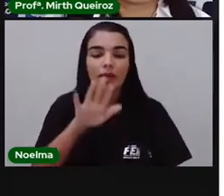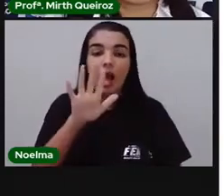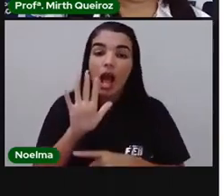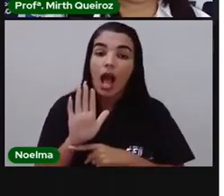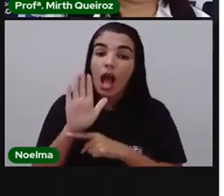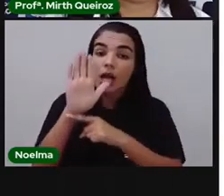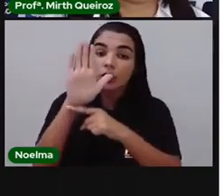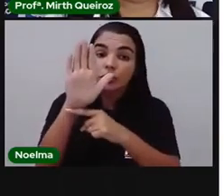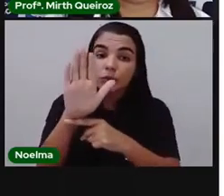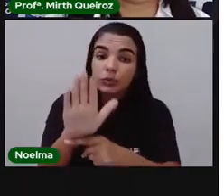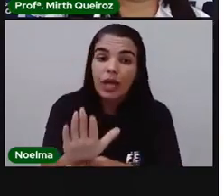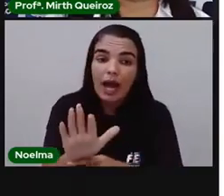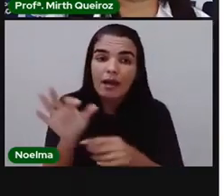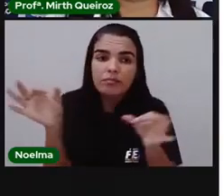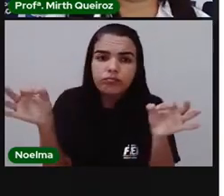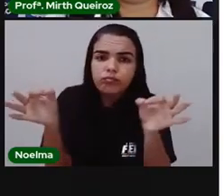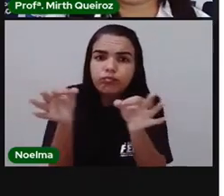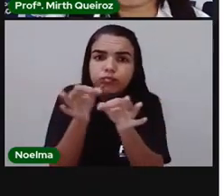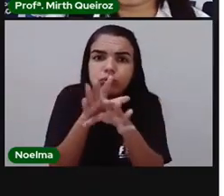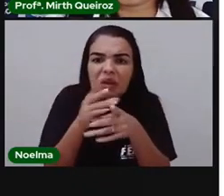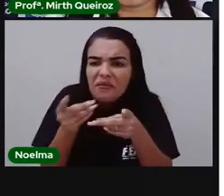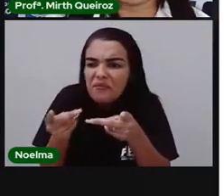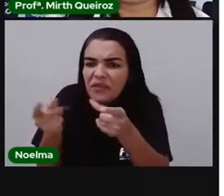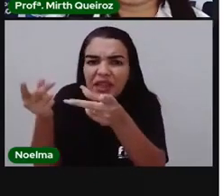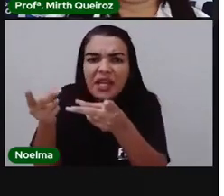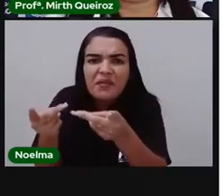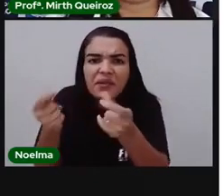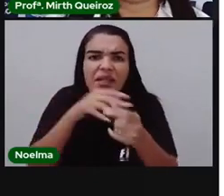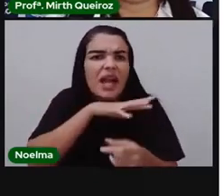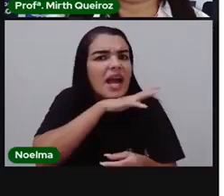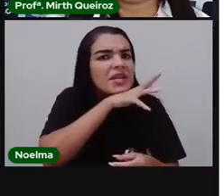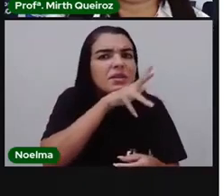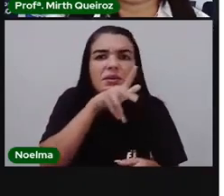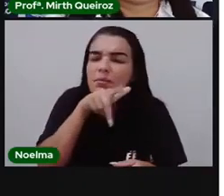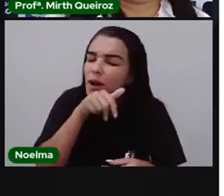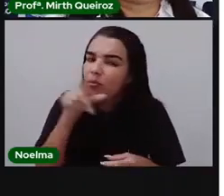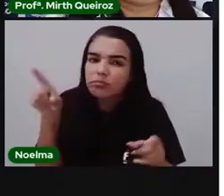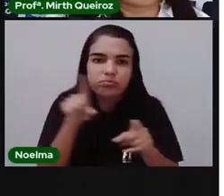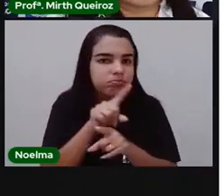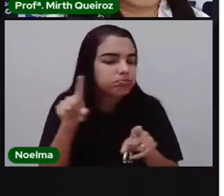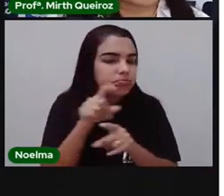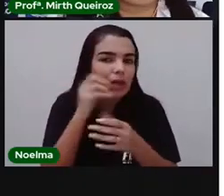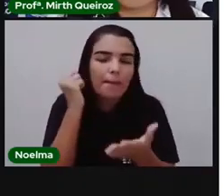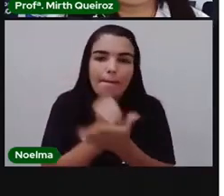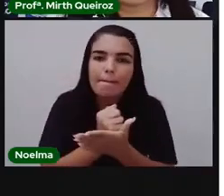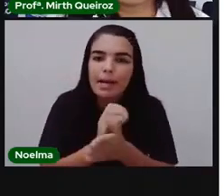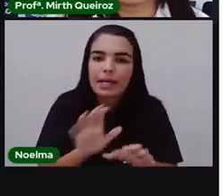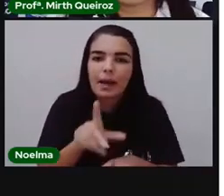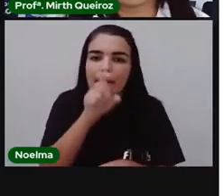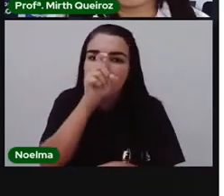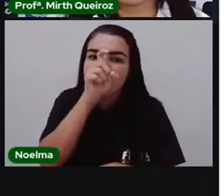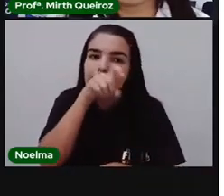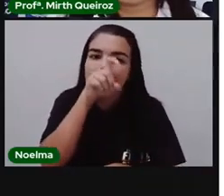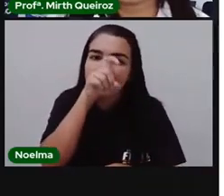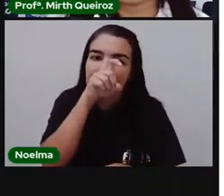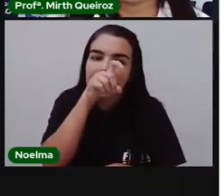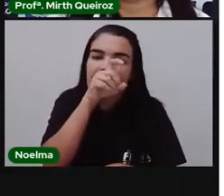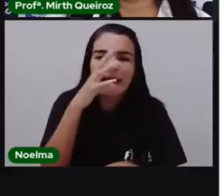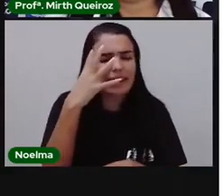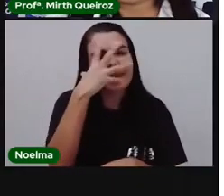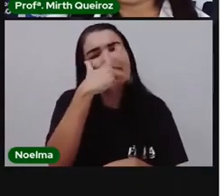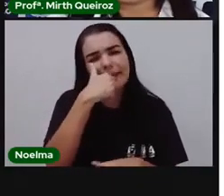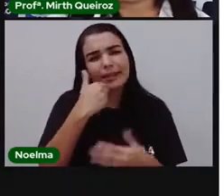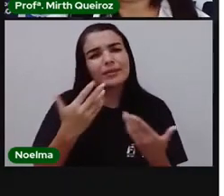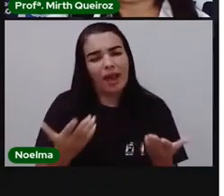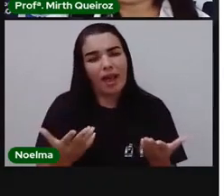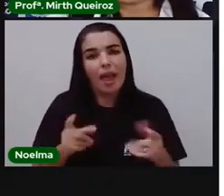Ajudar a por fim no comércio ilegal de espécies, né? A gente tem, por exemplo, o papagaio é uma ave linda, maravilhosa, né?